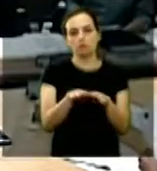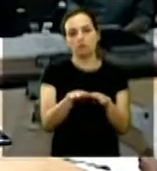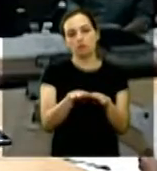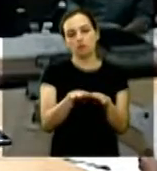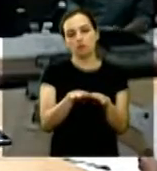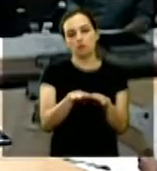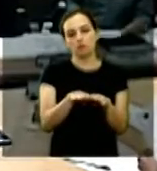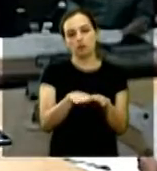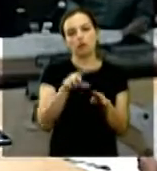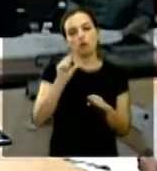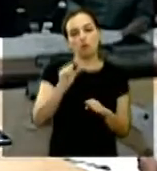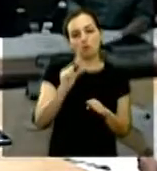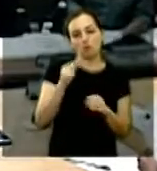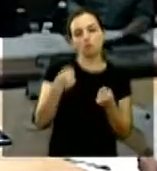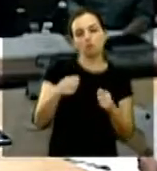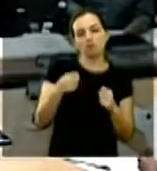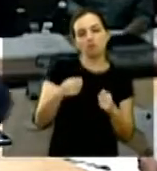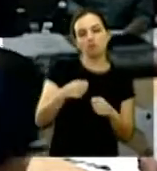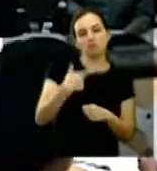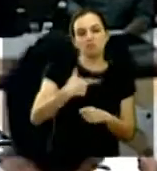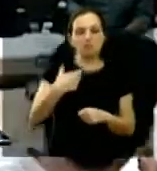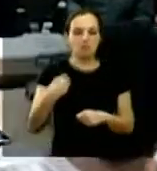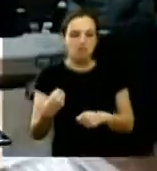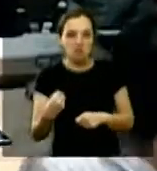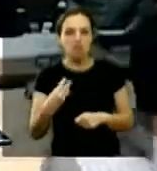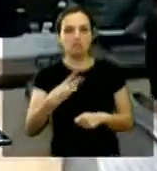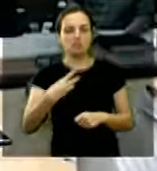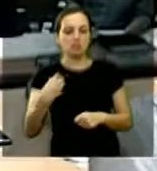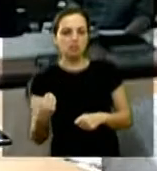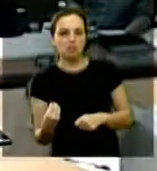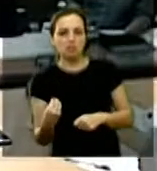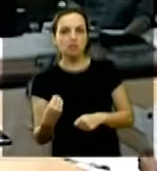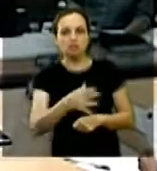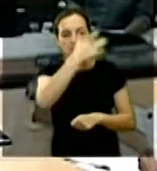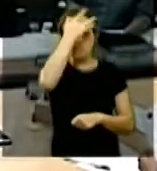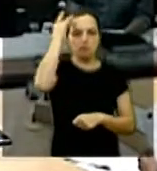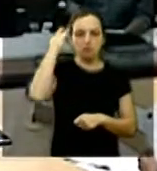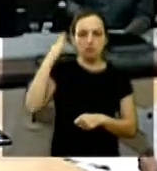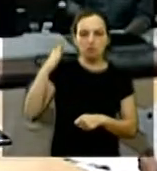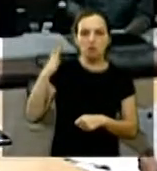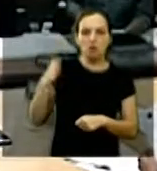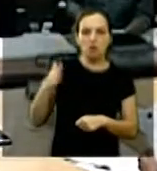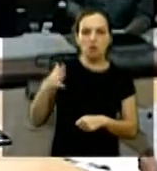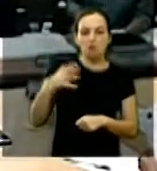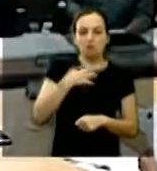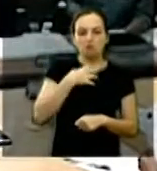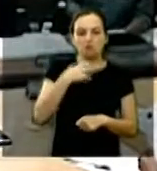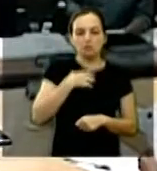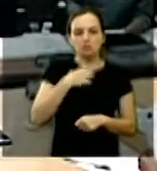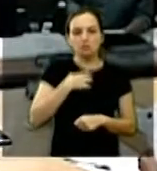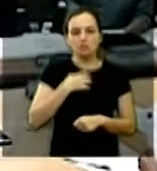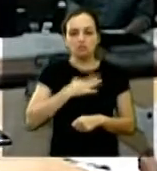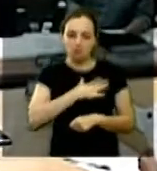é um pouquinho tem que ser umas 20 30 unidades para a pessoa sentir e ter amor